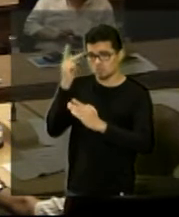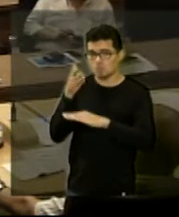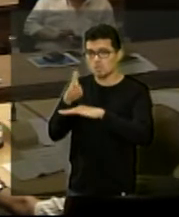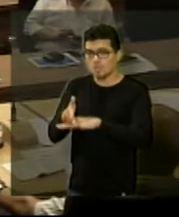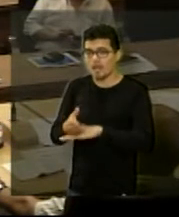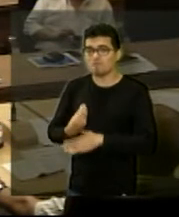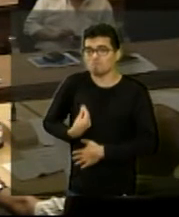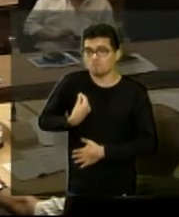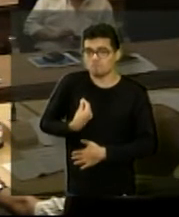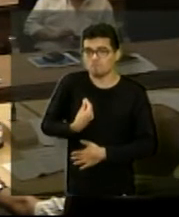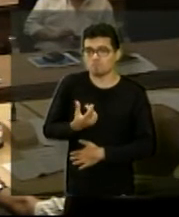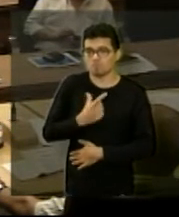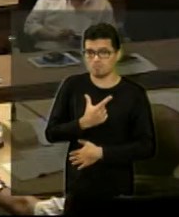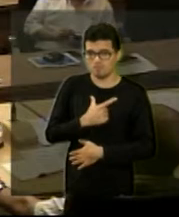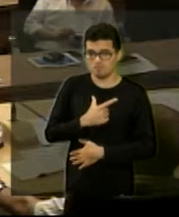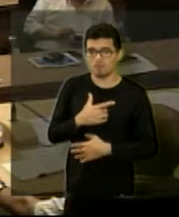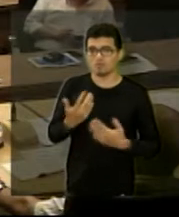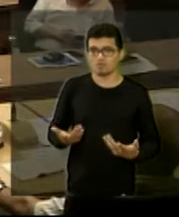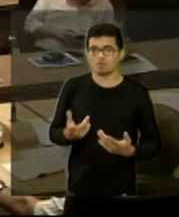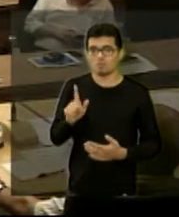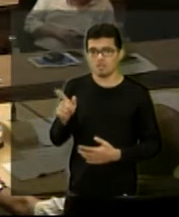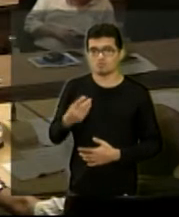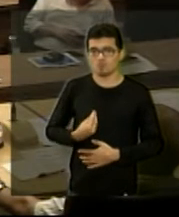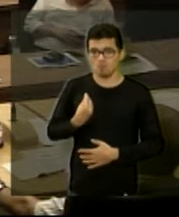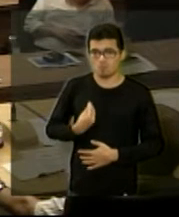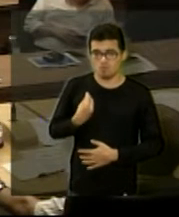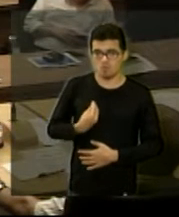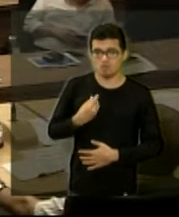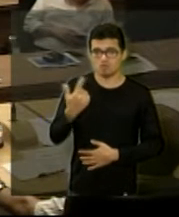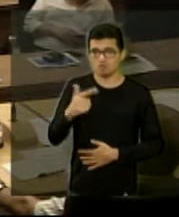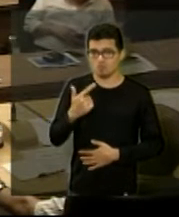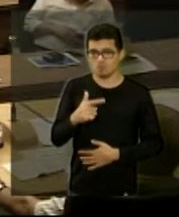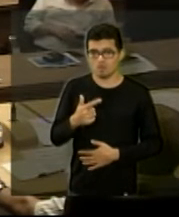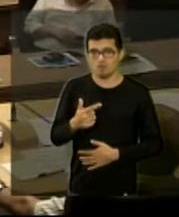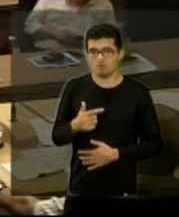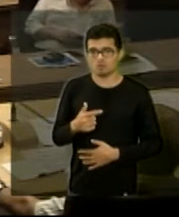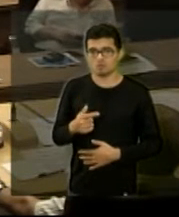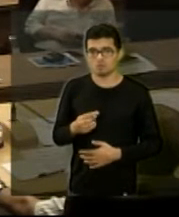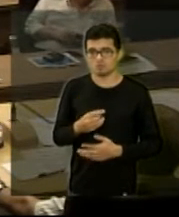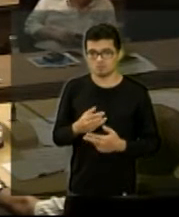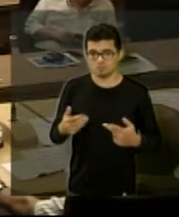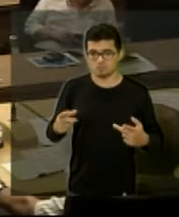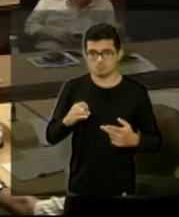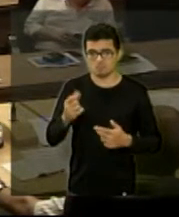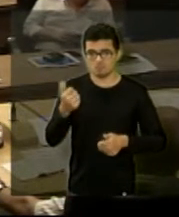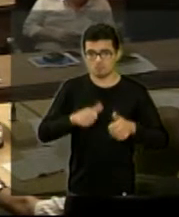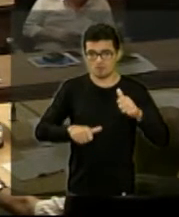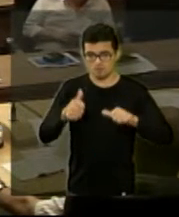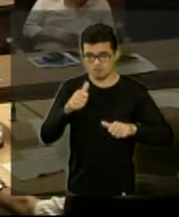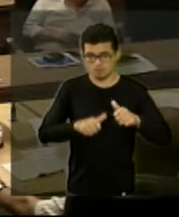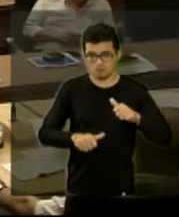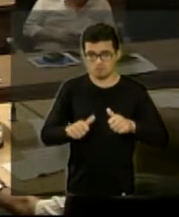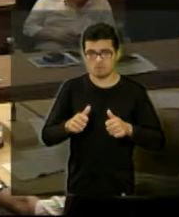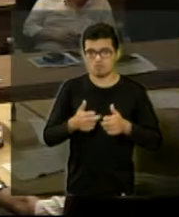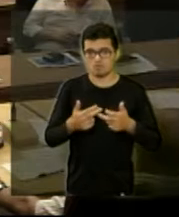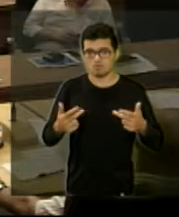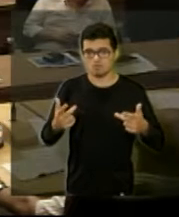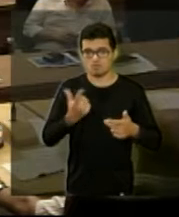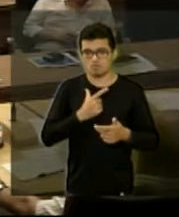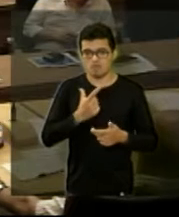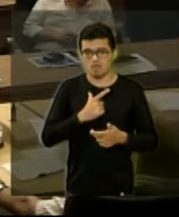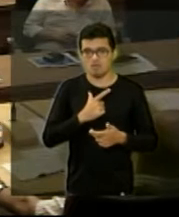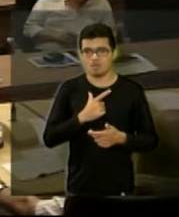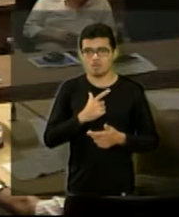isso. Elas estão lá morando sem condições nenhuma, se você for analisar, sobrevivendo de